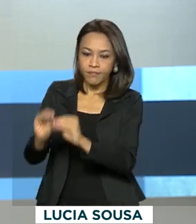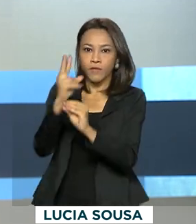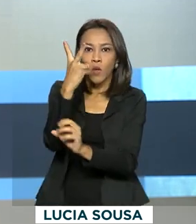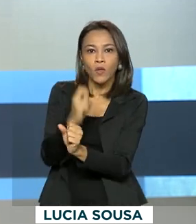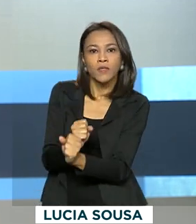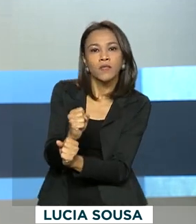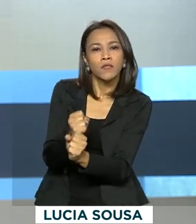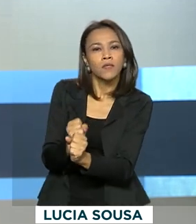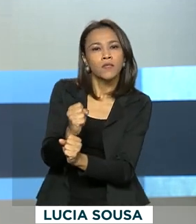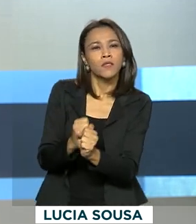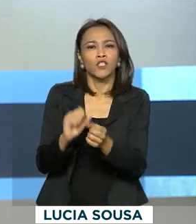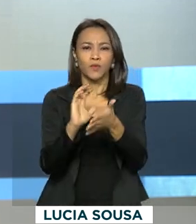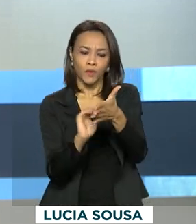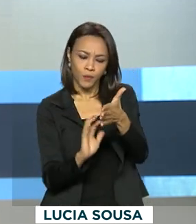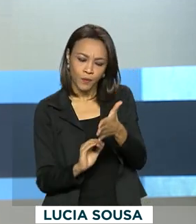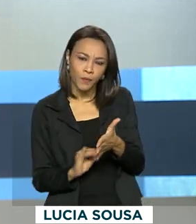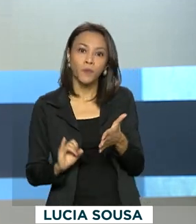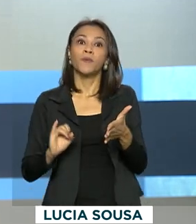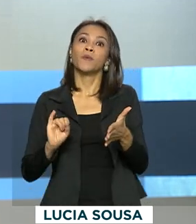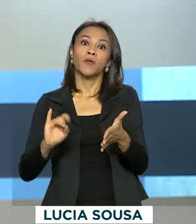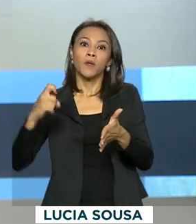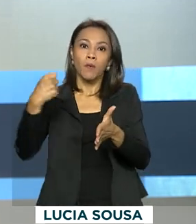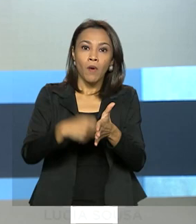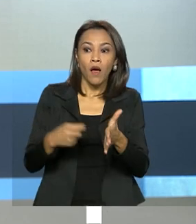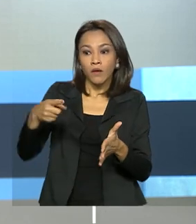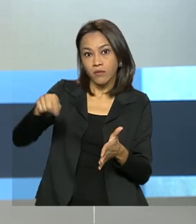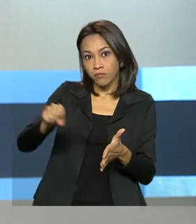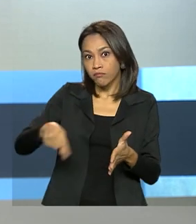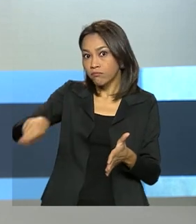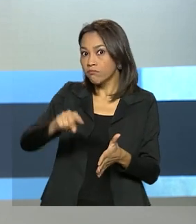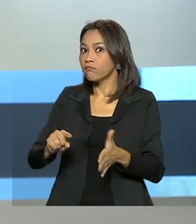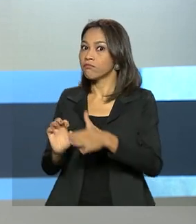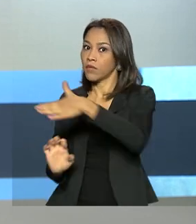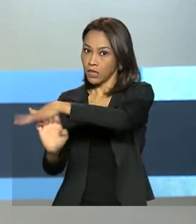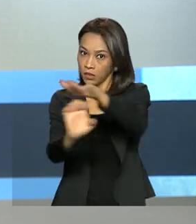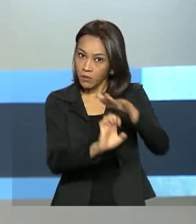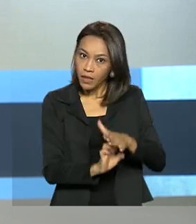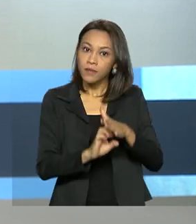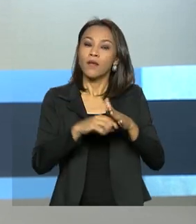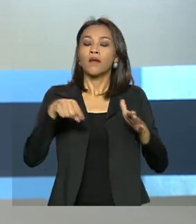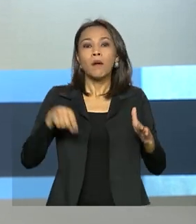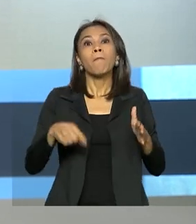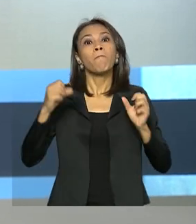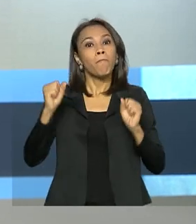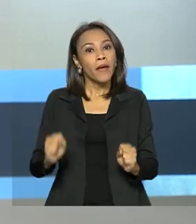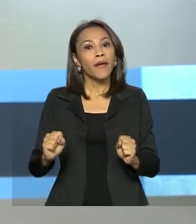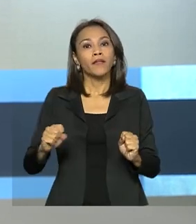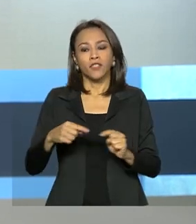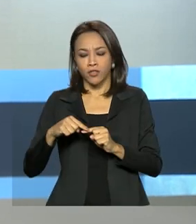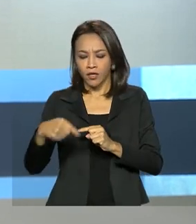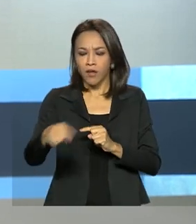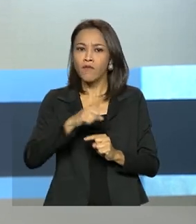desoneração da folha de pagamento de empresas. A desoneração, que está em vigor, perde a validade no final deste ano.